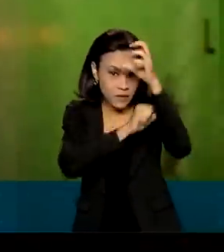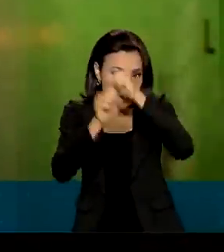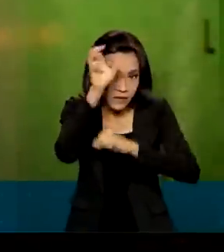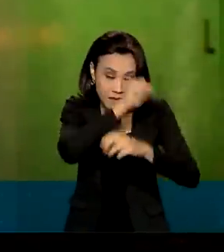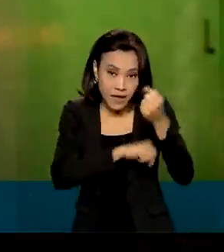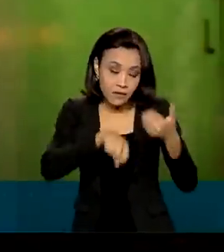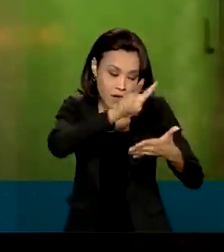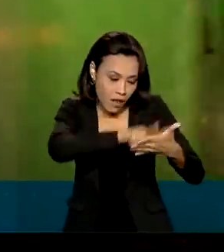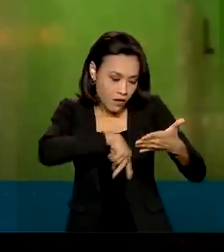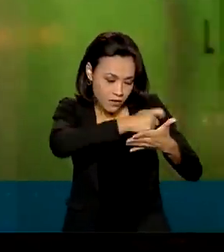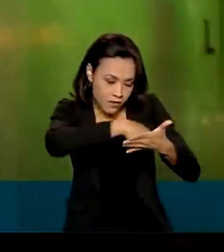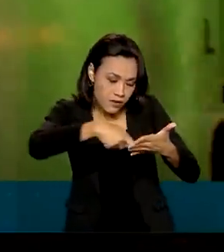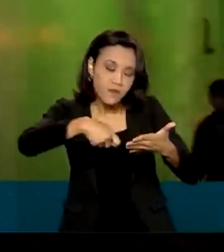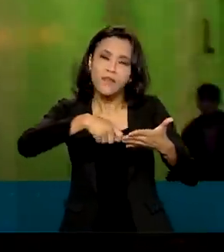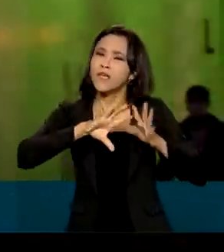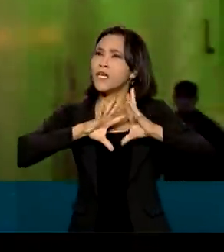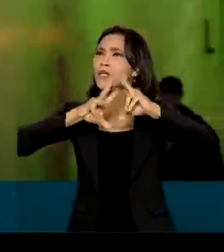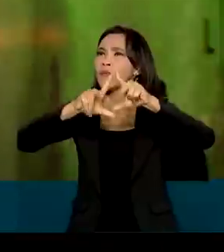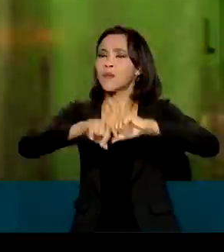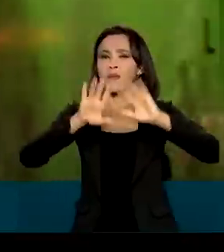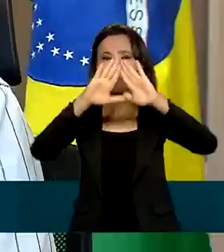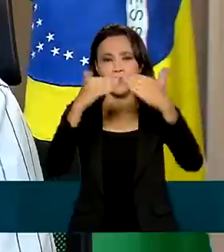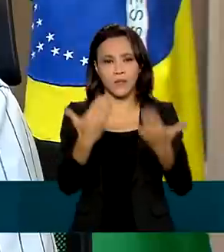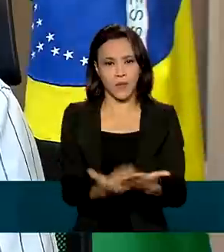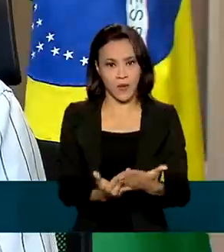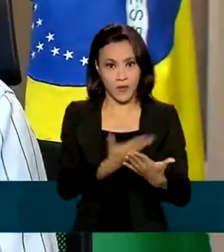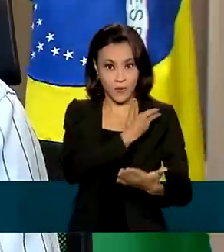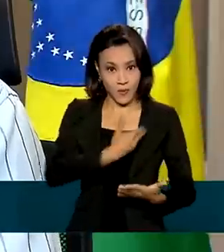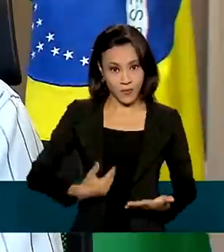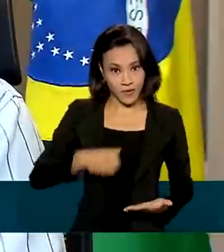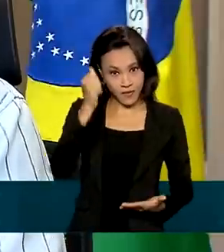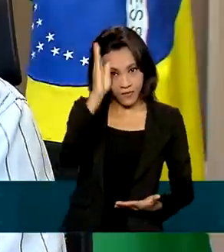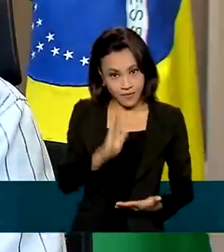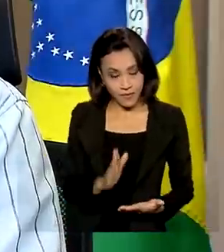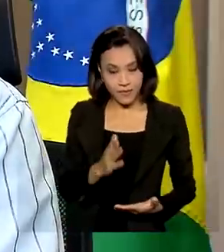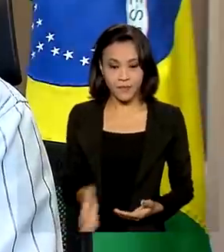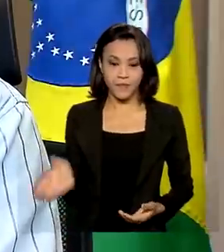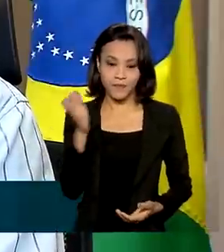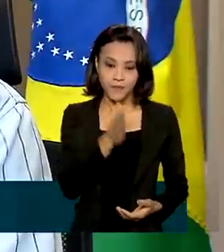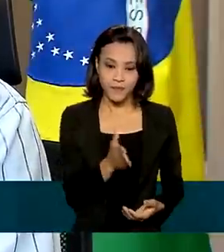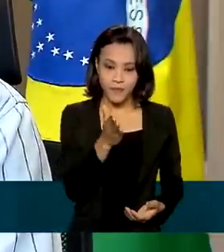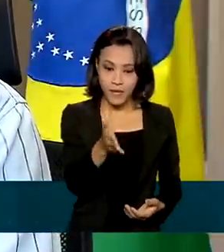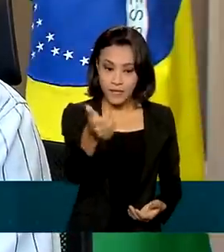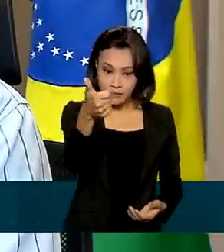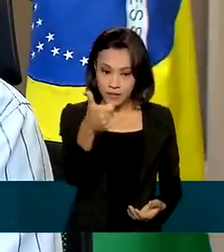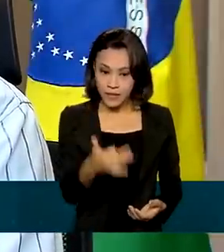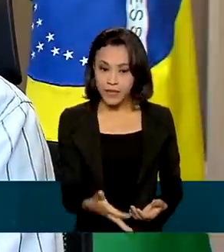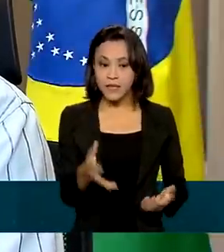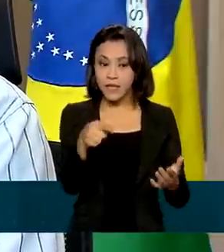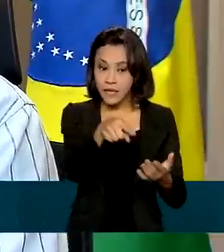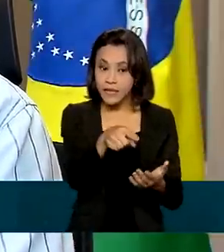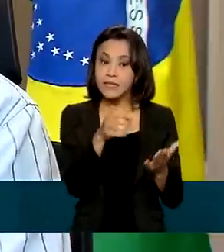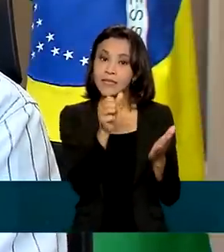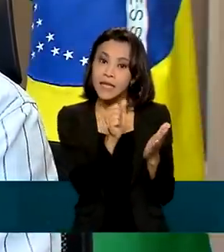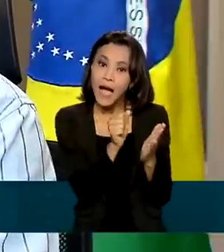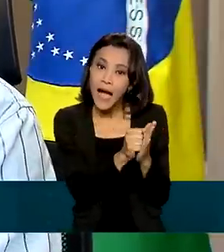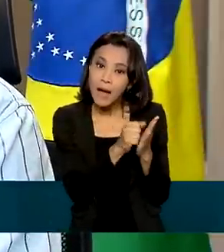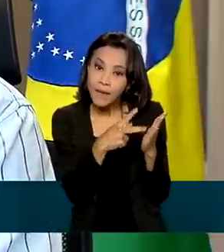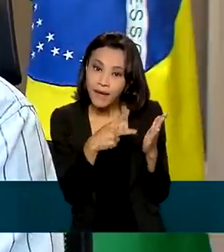todas as escolas públicas do país. O Grafogame é uma importante ferramenta para